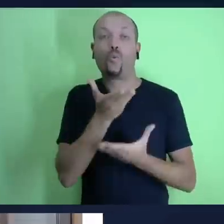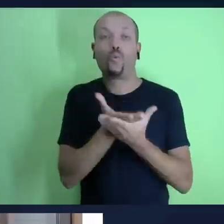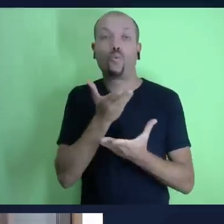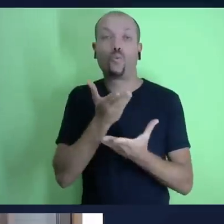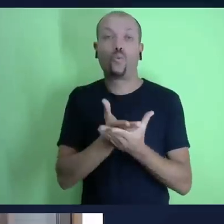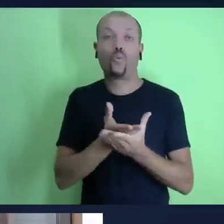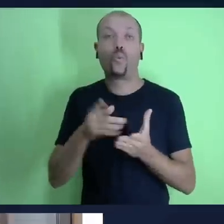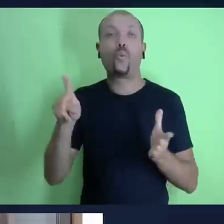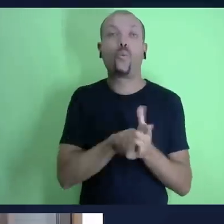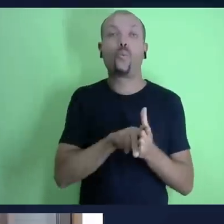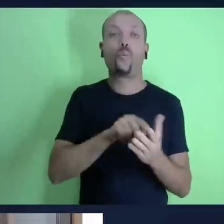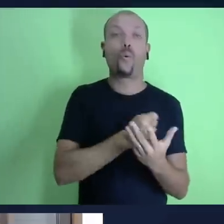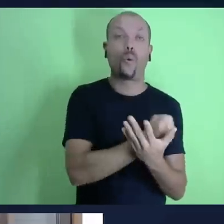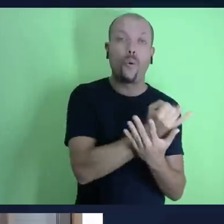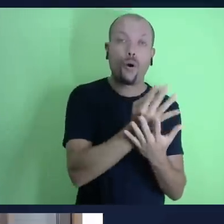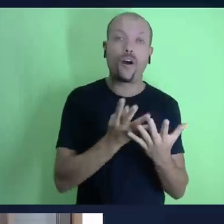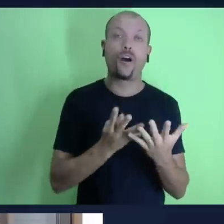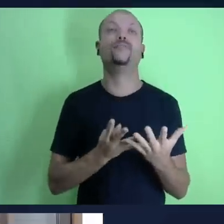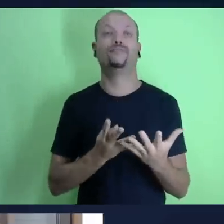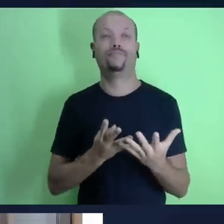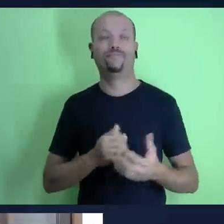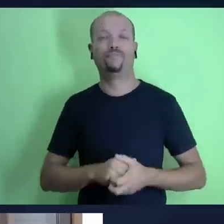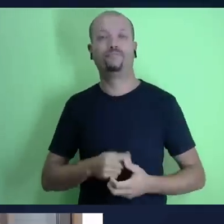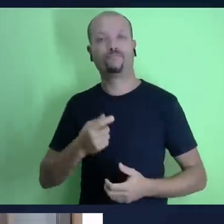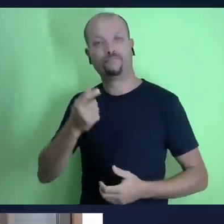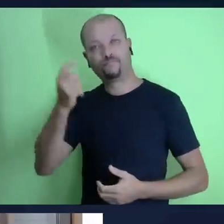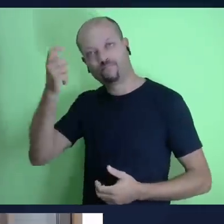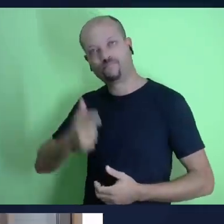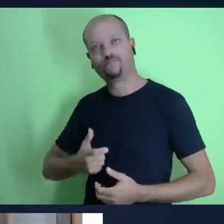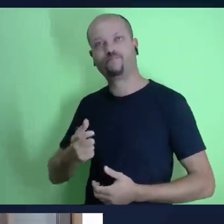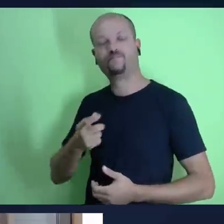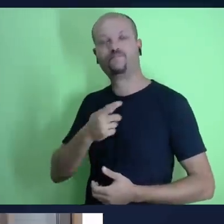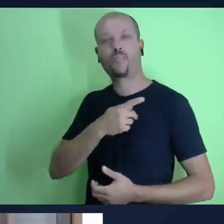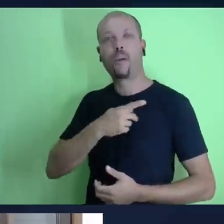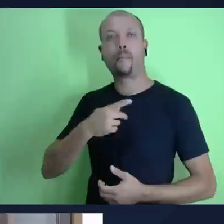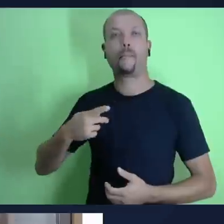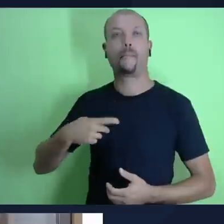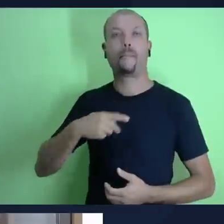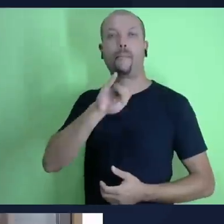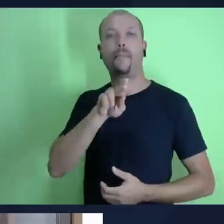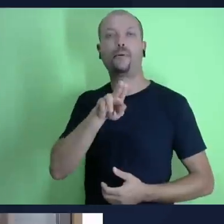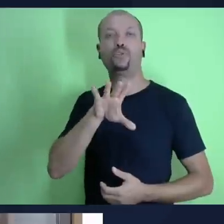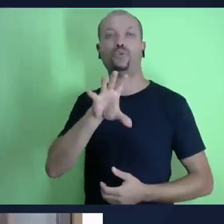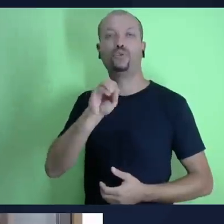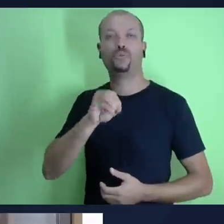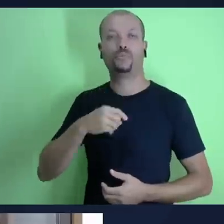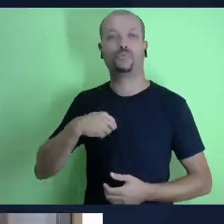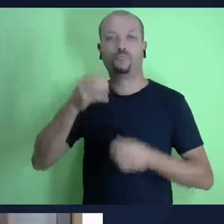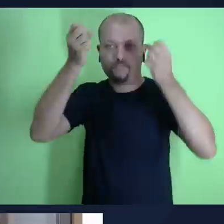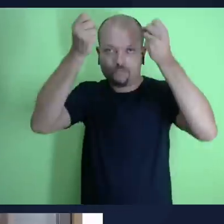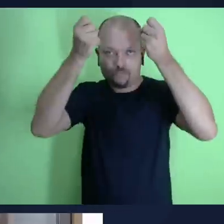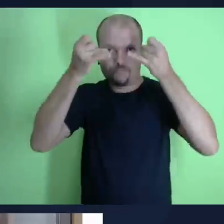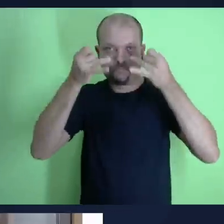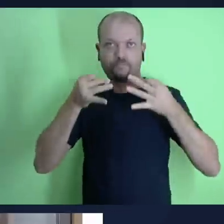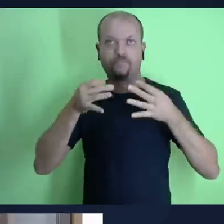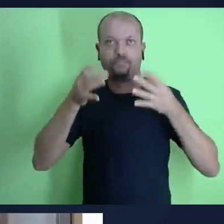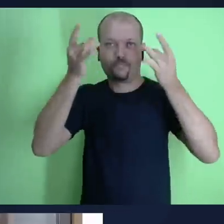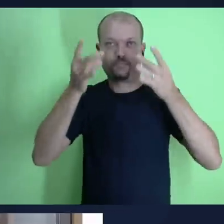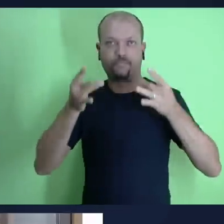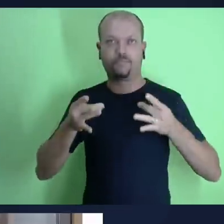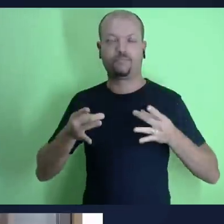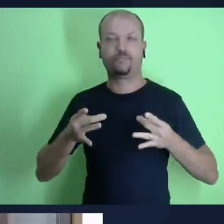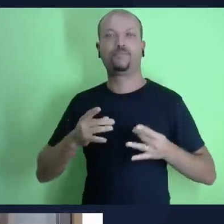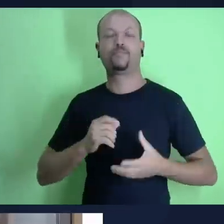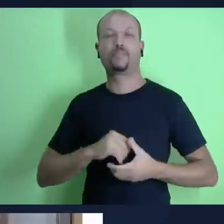semana você tem um novo estudo da lição da escola sabatina eu sou o pastor Júlio Ribeiro eu tenho um em setenta e